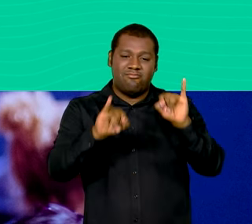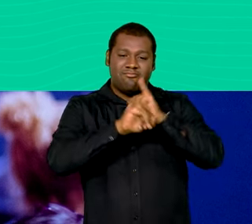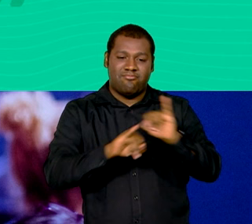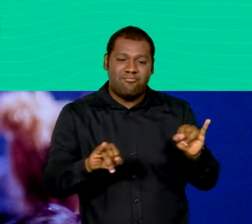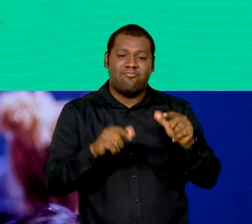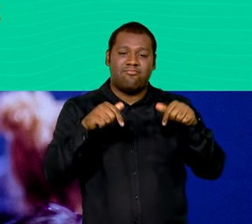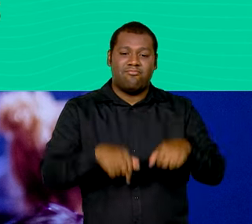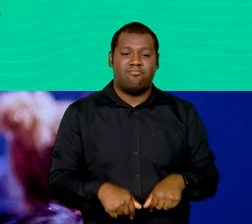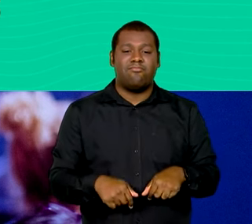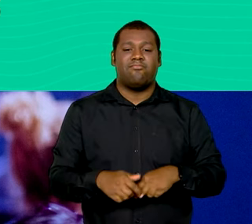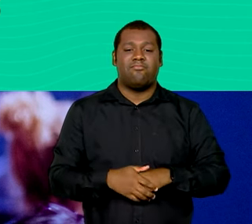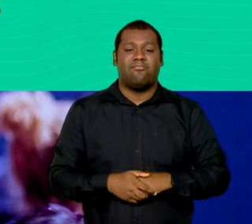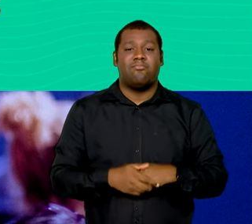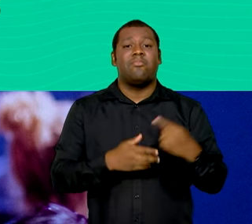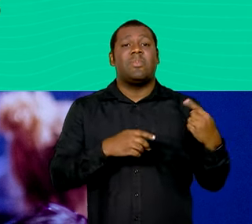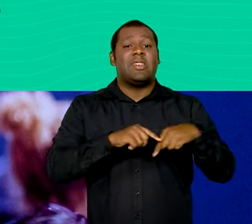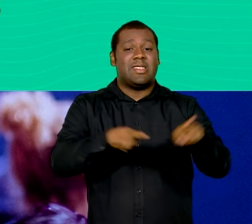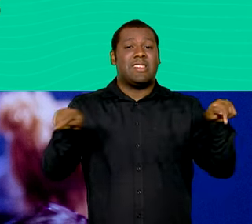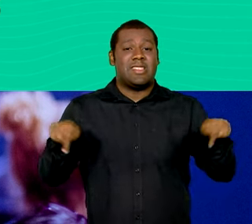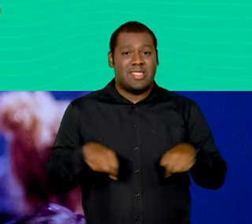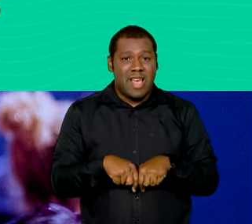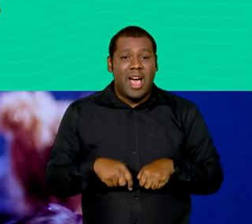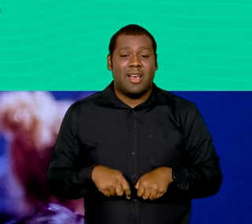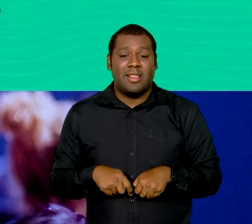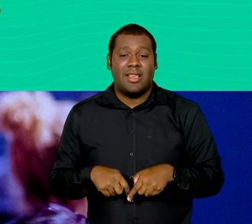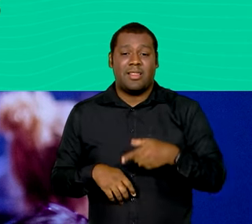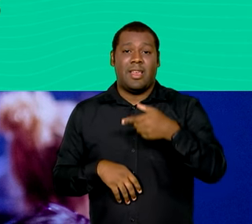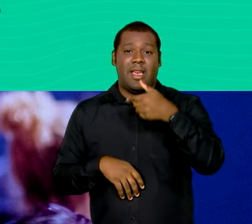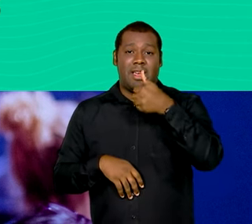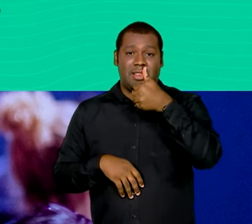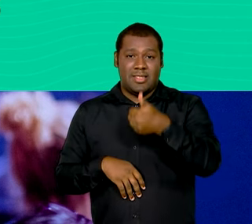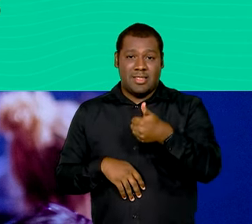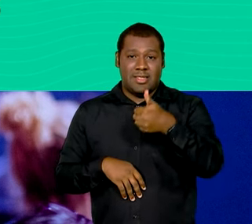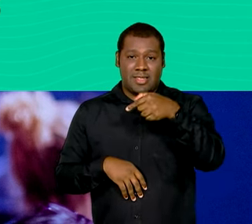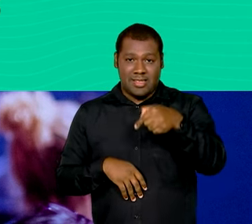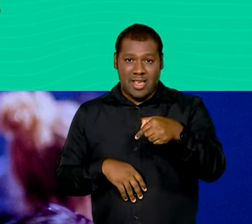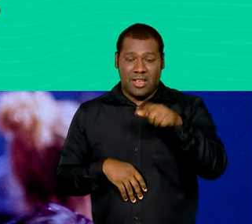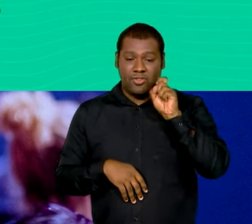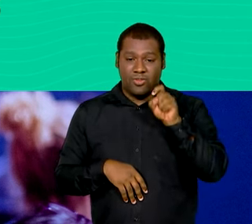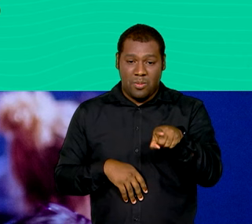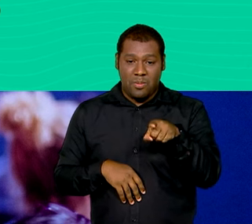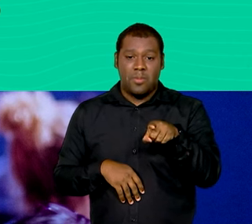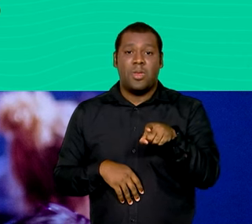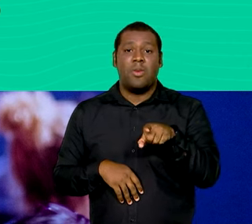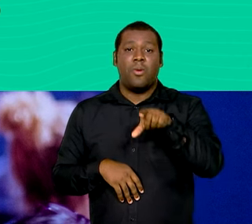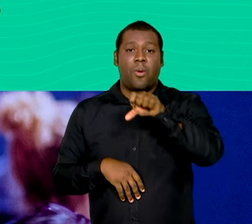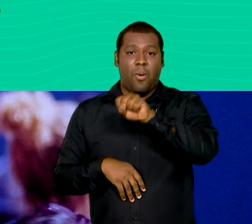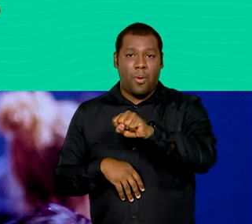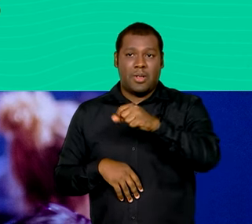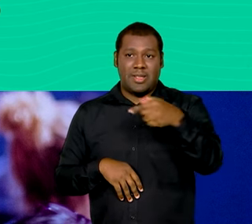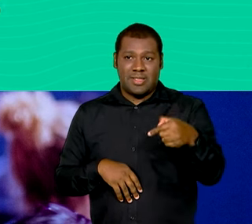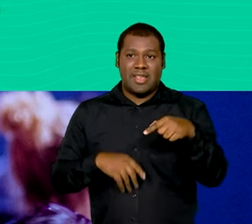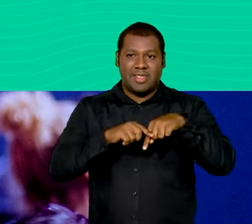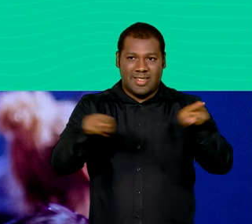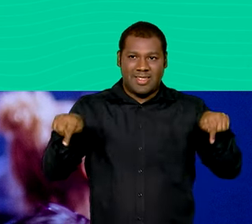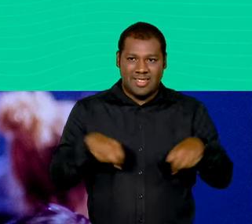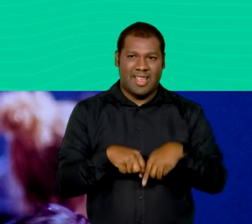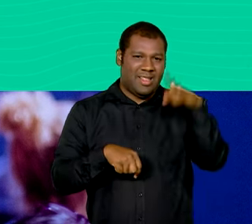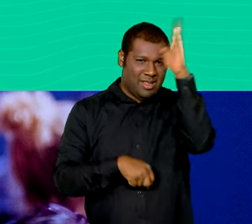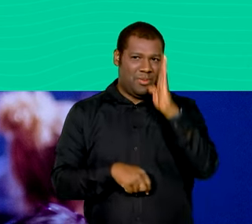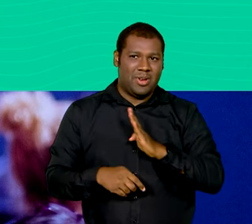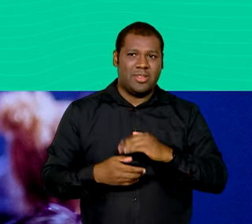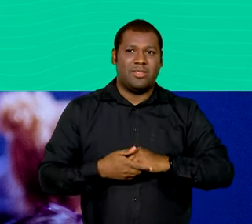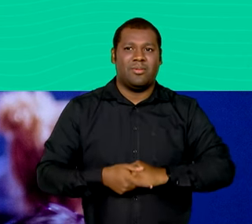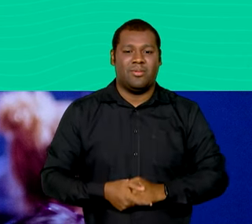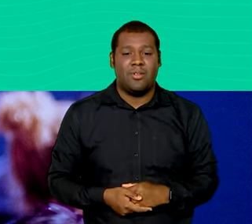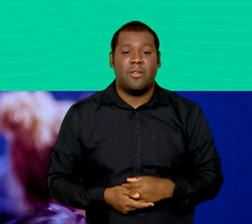cerca de 1.787 salas espalhadas pelo país. Os três mais vistos, de acordo